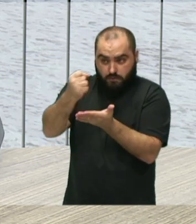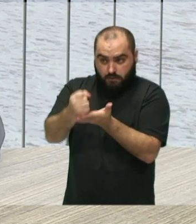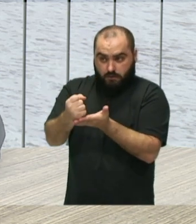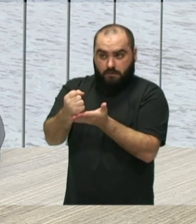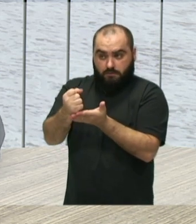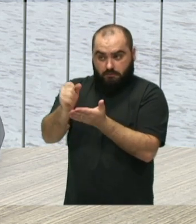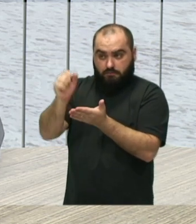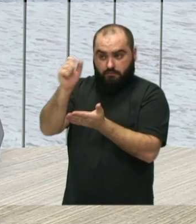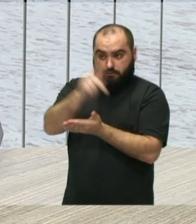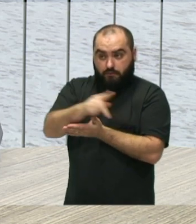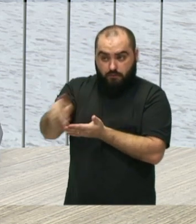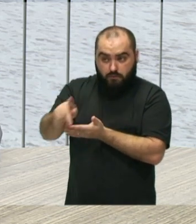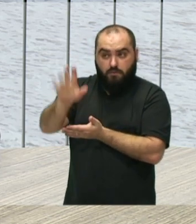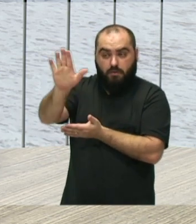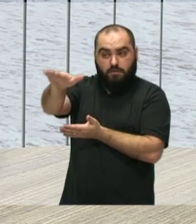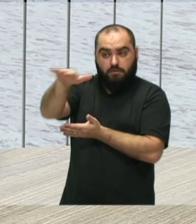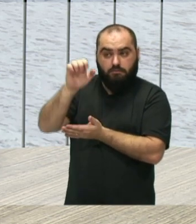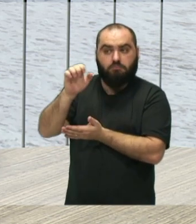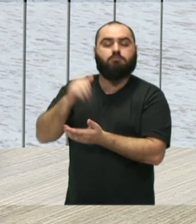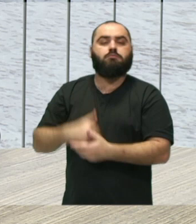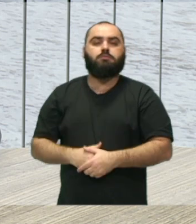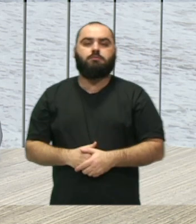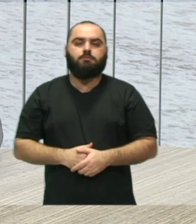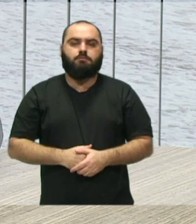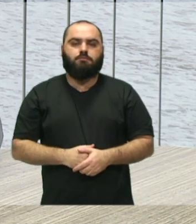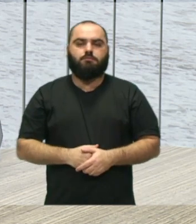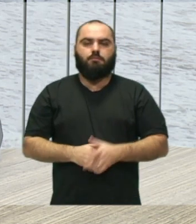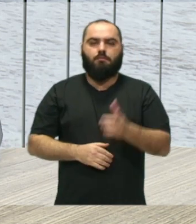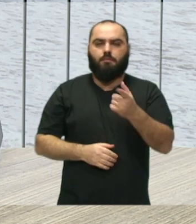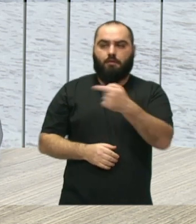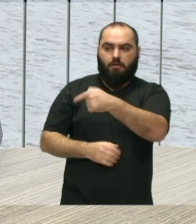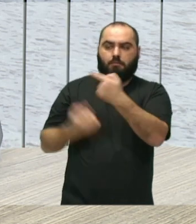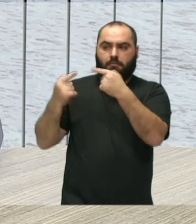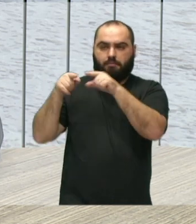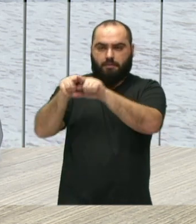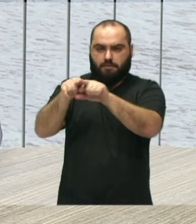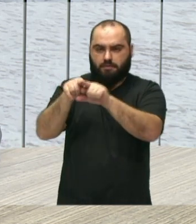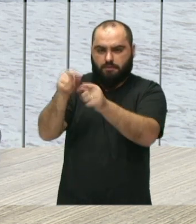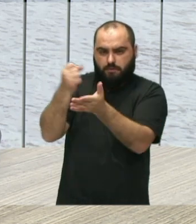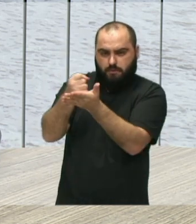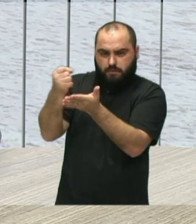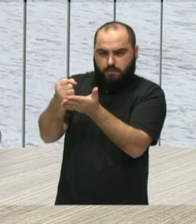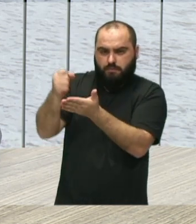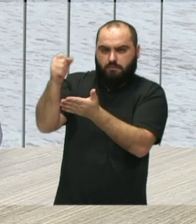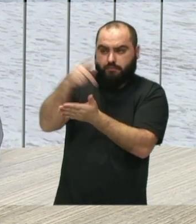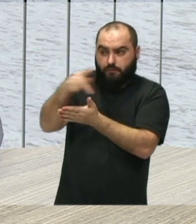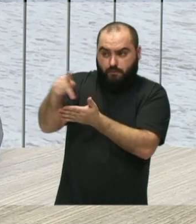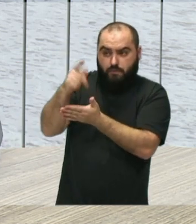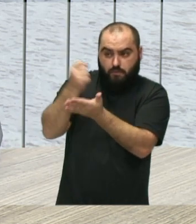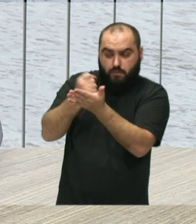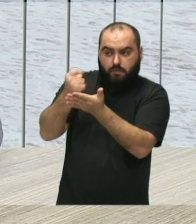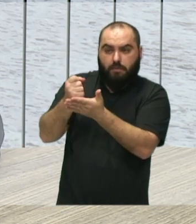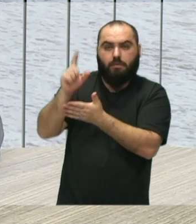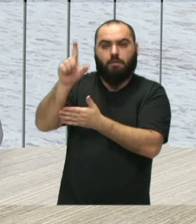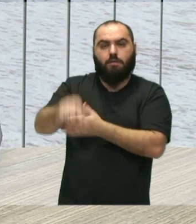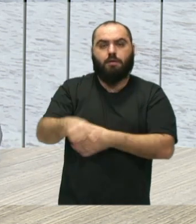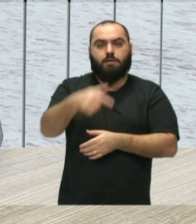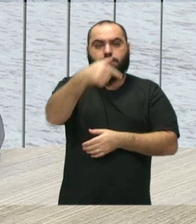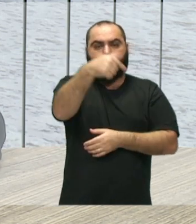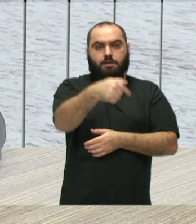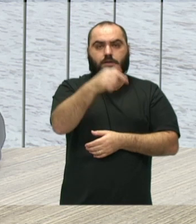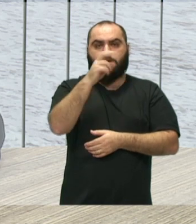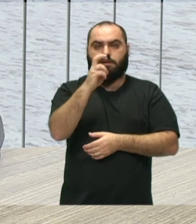chamamento público, e hoje o orçamento, parece, essa parceria, né, que faz a contratação dos professores, é 750